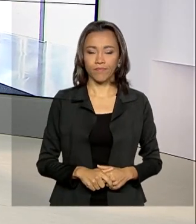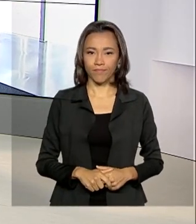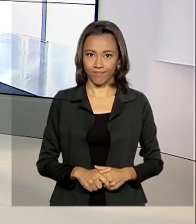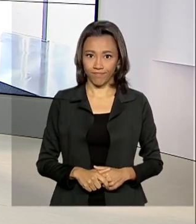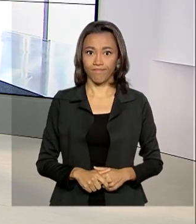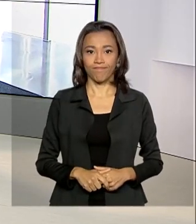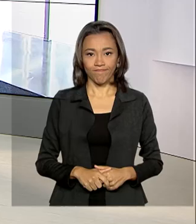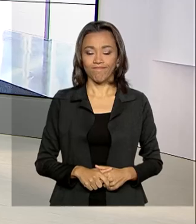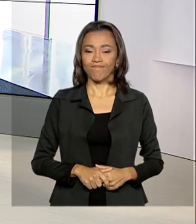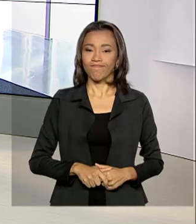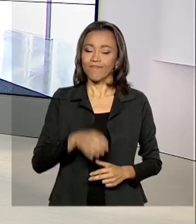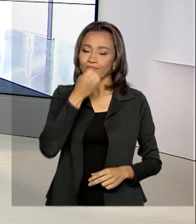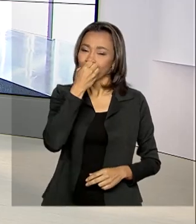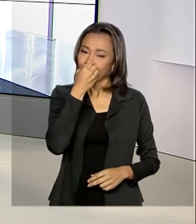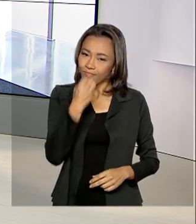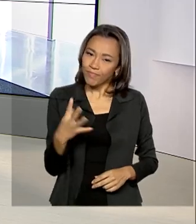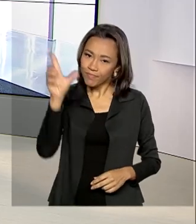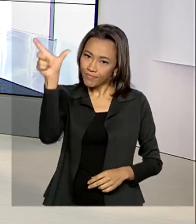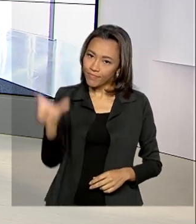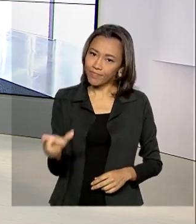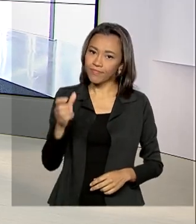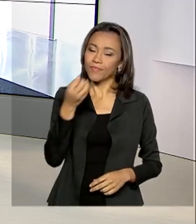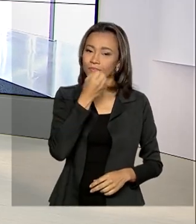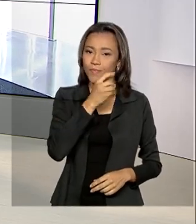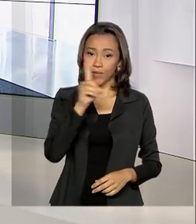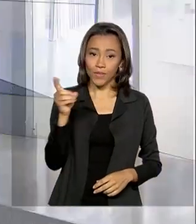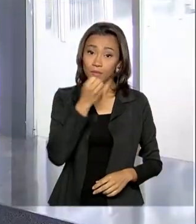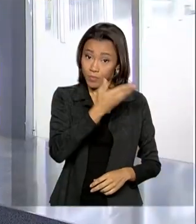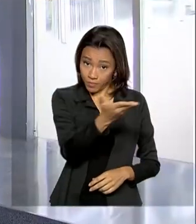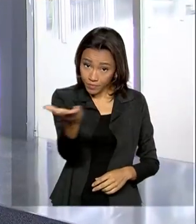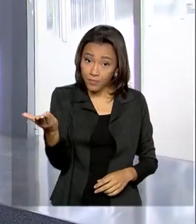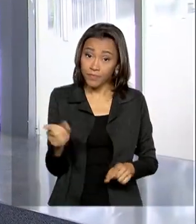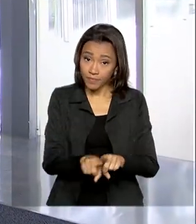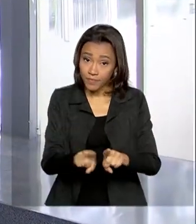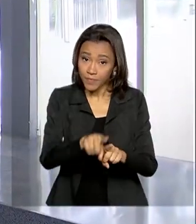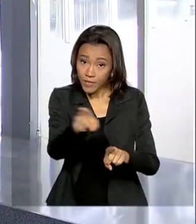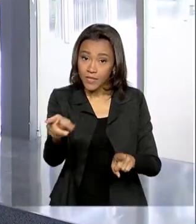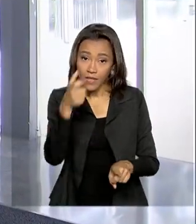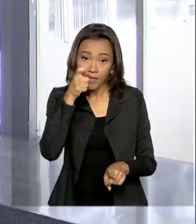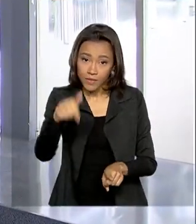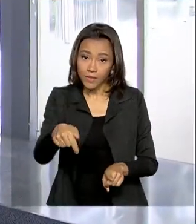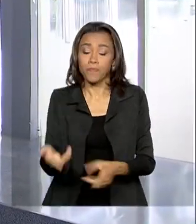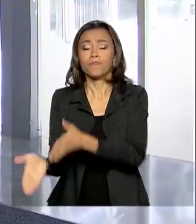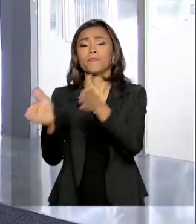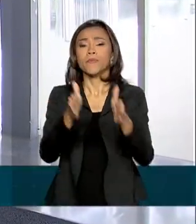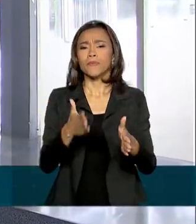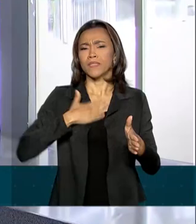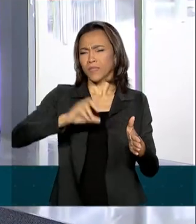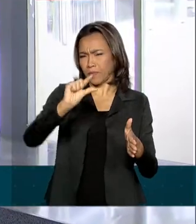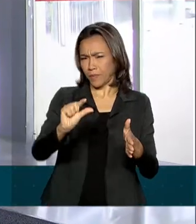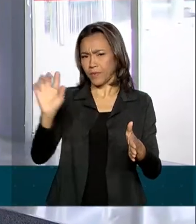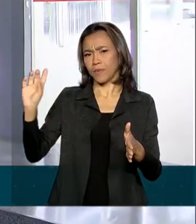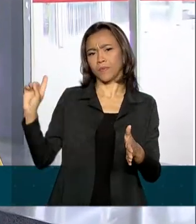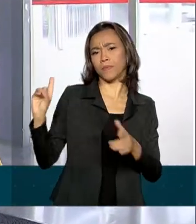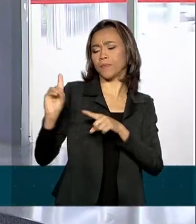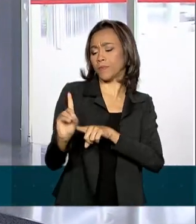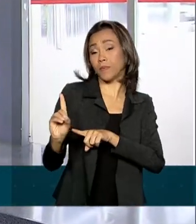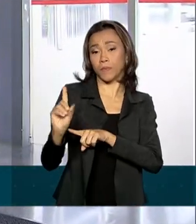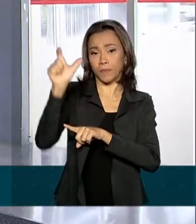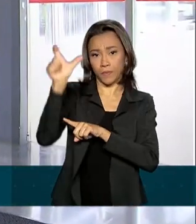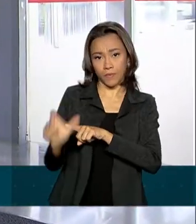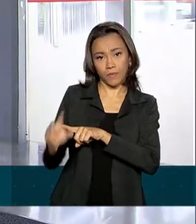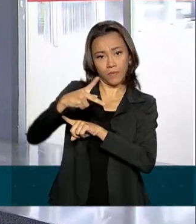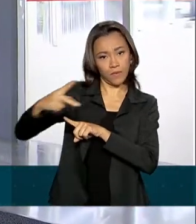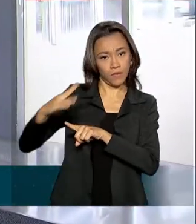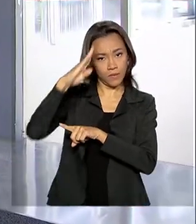Oi, Renata, bom dia pra você, bom dia pra você que acompanha a TV Brasil. É isso mesmo, o presidente chega daqui a pouquinho aqui no Ministério de Minas e Energia pra